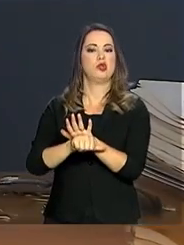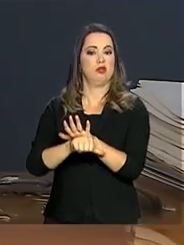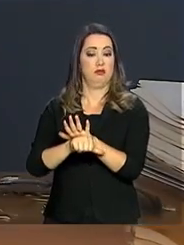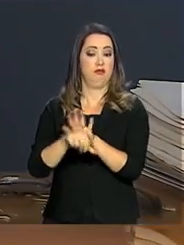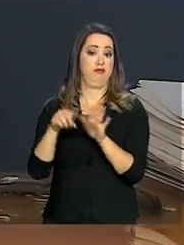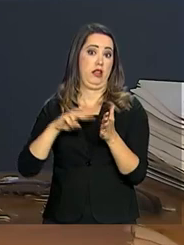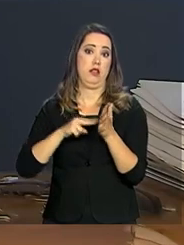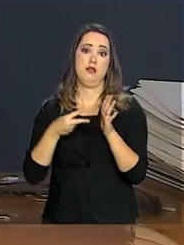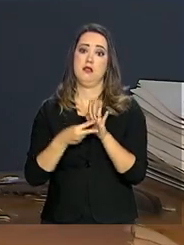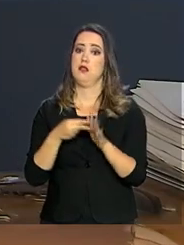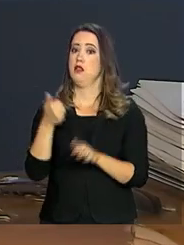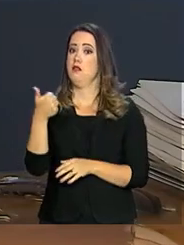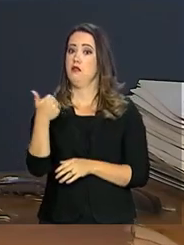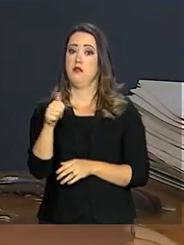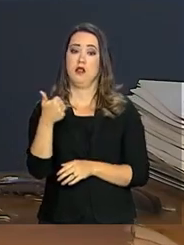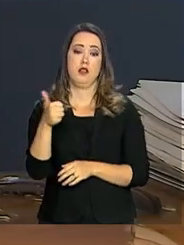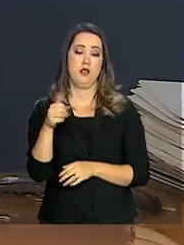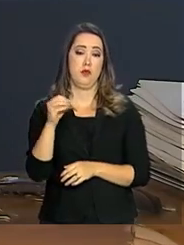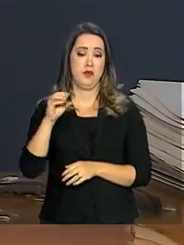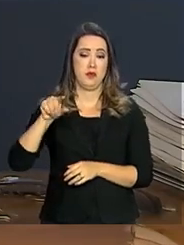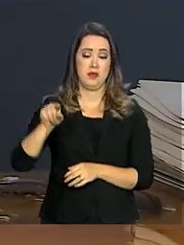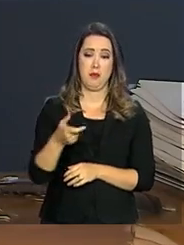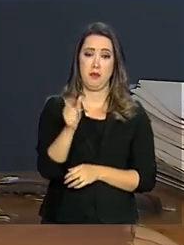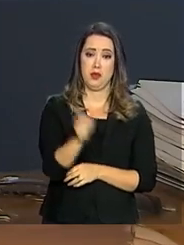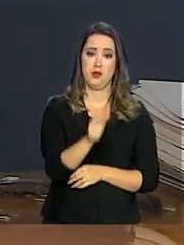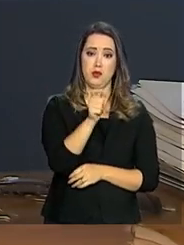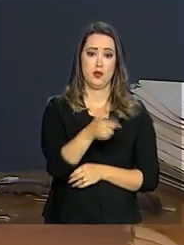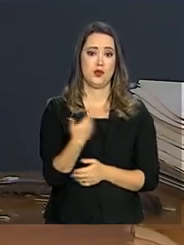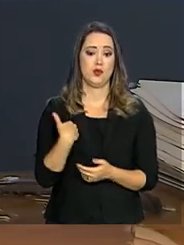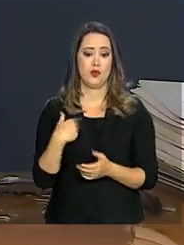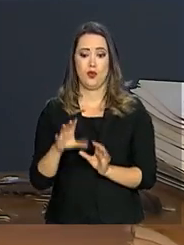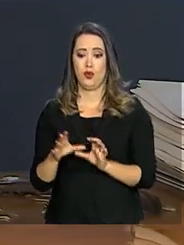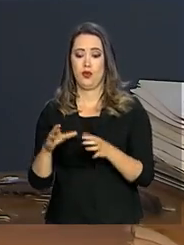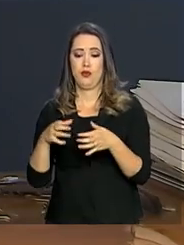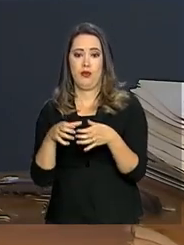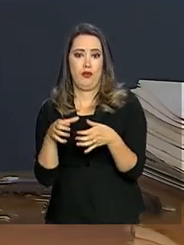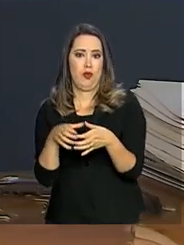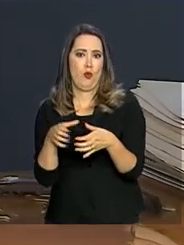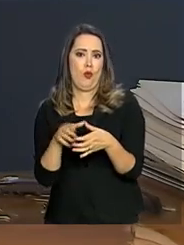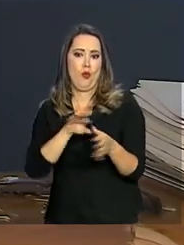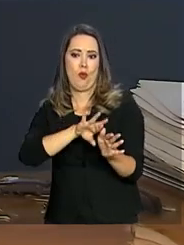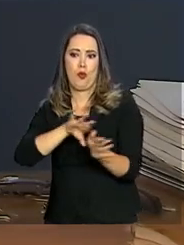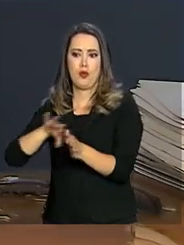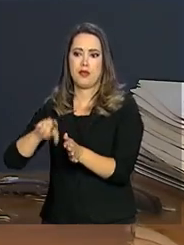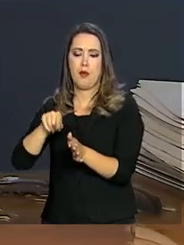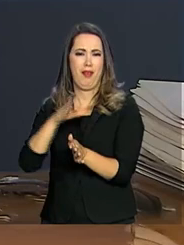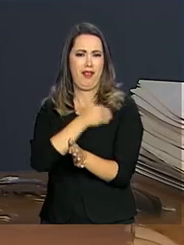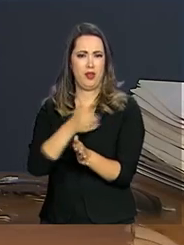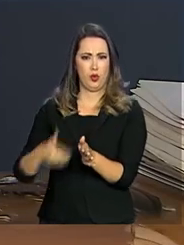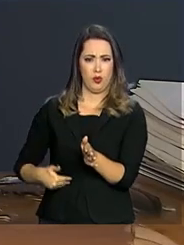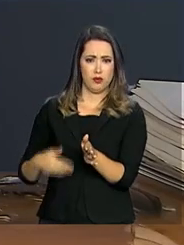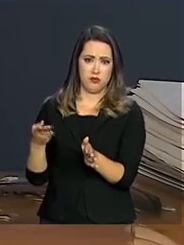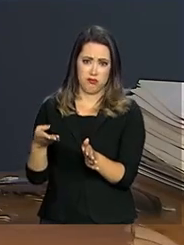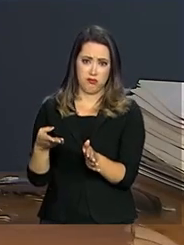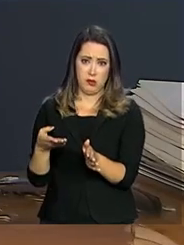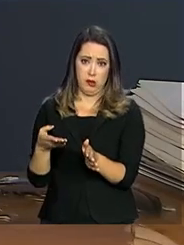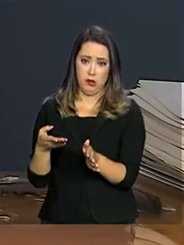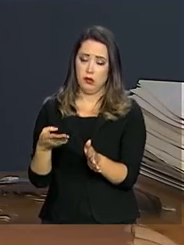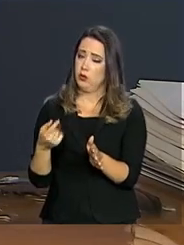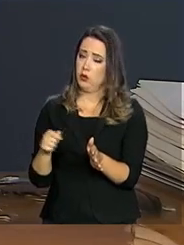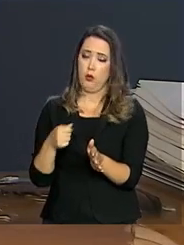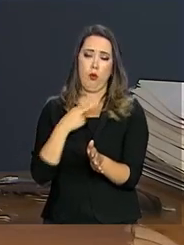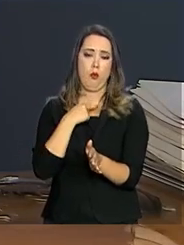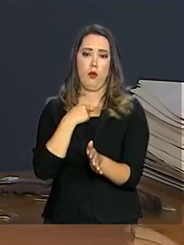cariocas viviam em um estado de exceção onde eles não tinham direitos e garantias constitucionais. Isso tudo levou, então, primeiramente,